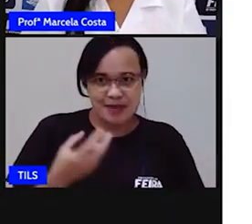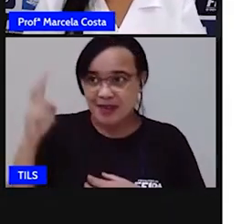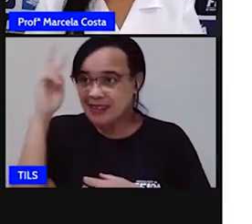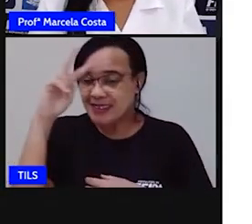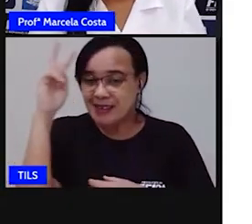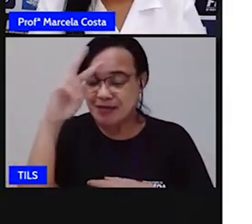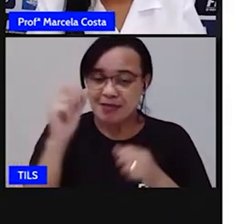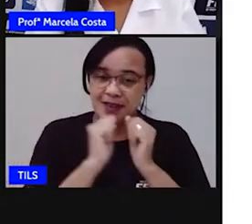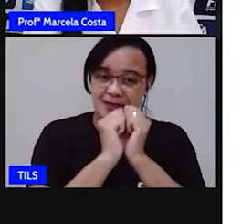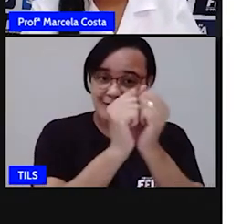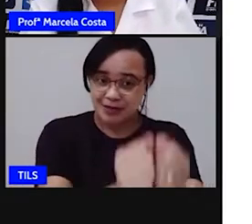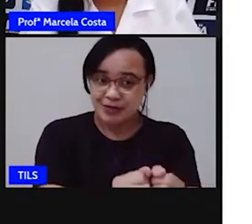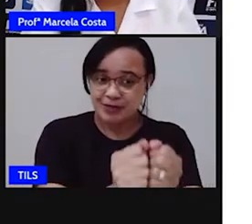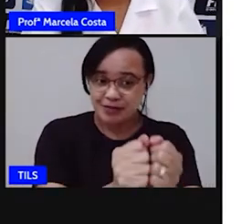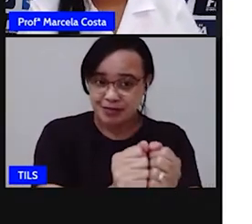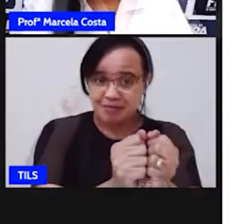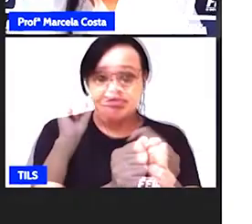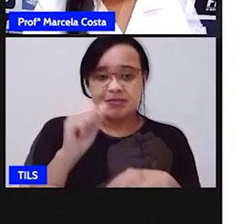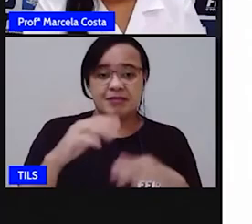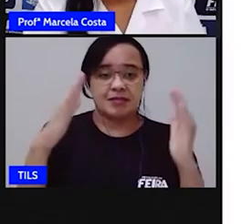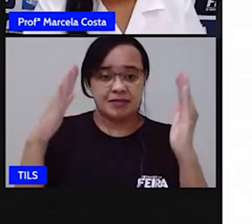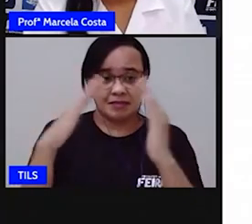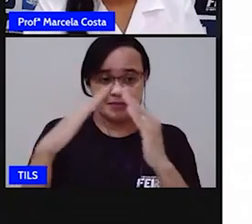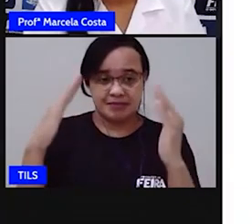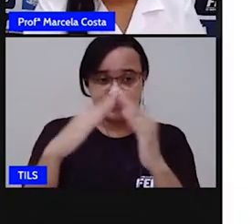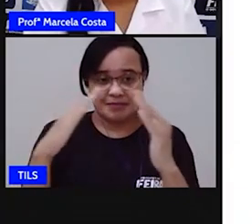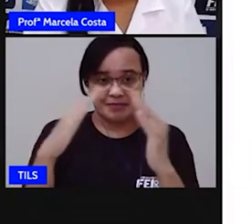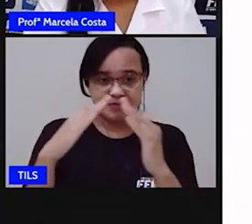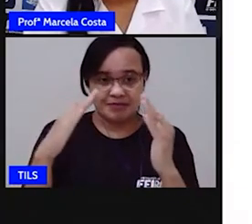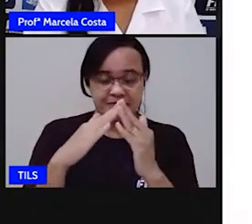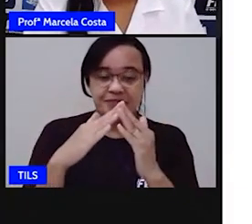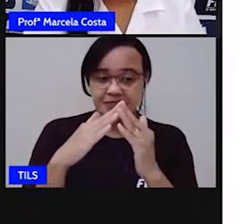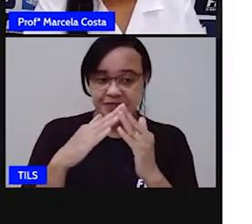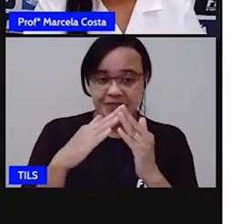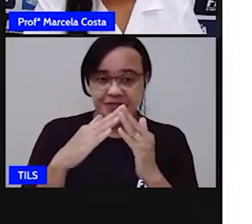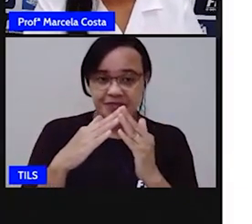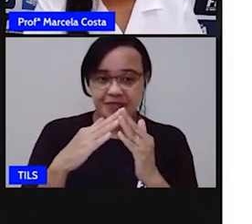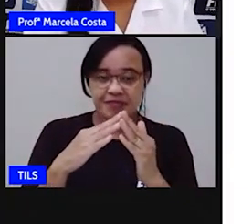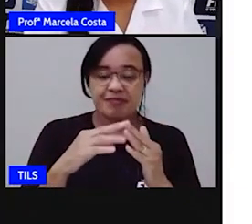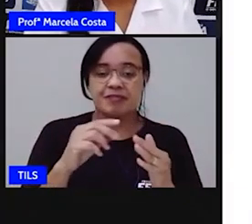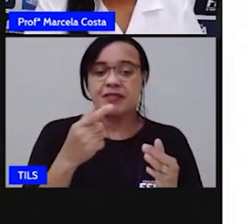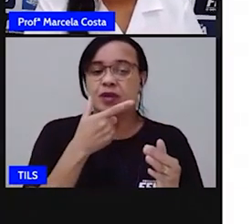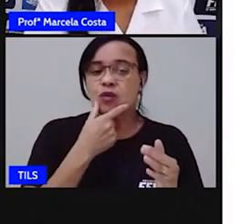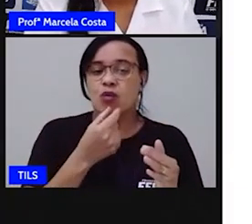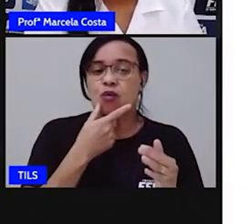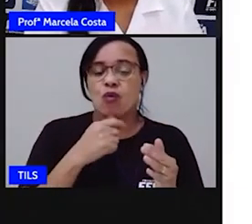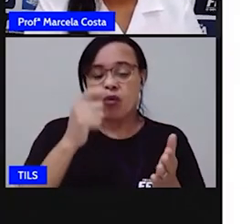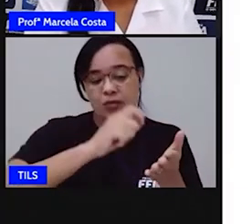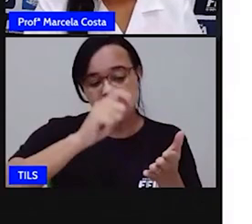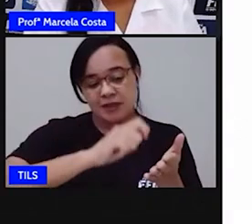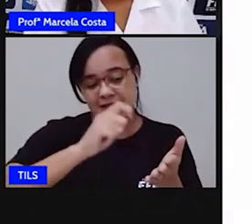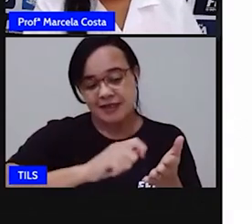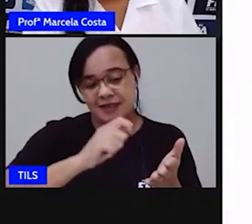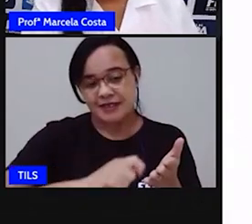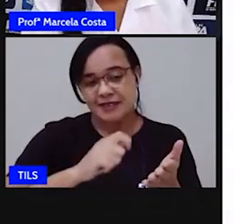como era esse poema. A casa, Vinícius de Moraes.